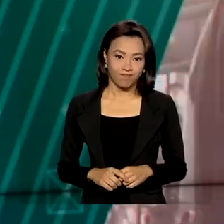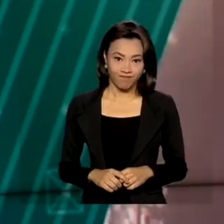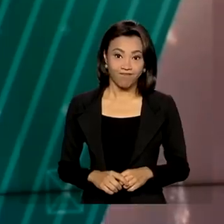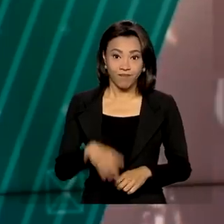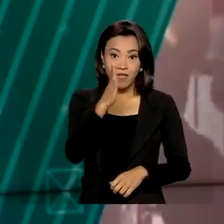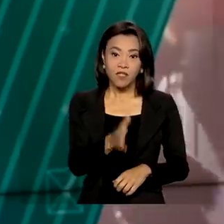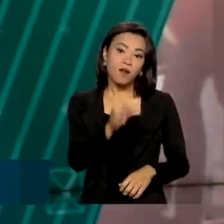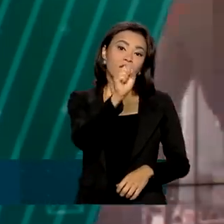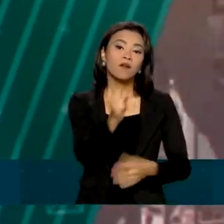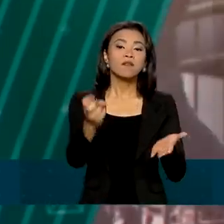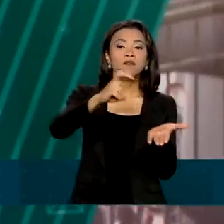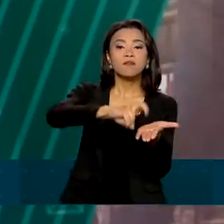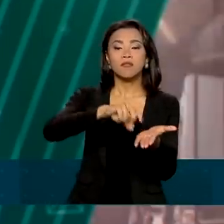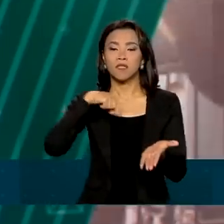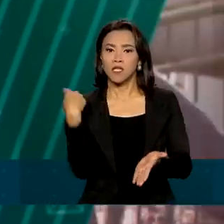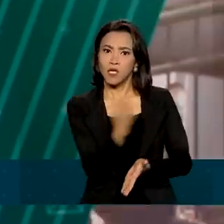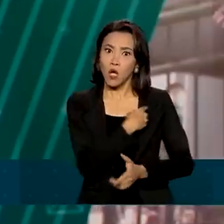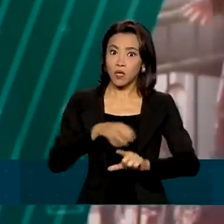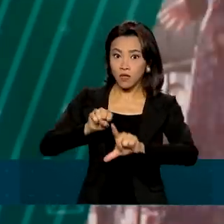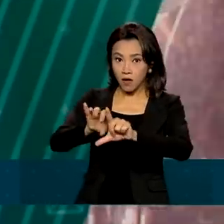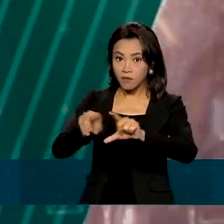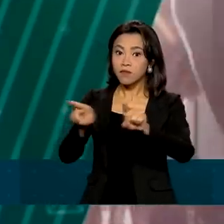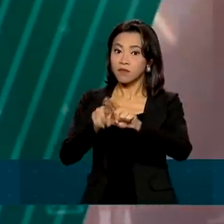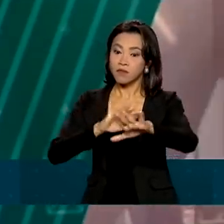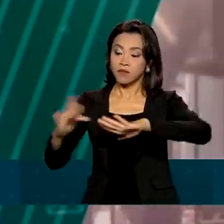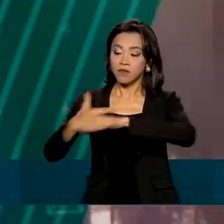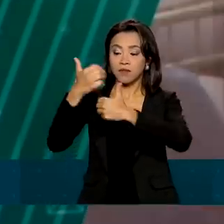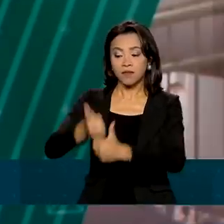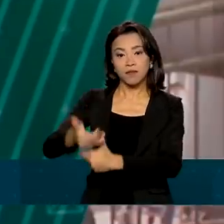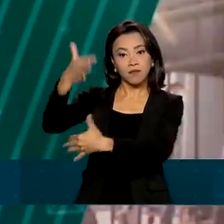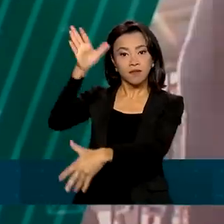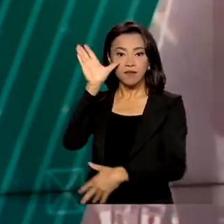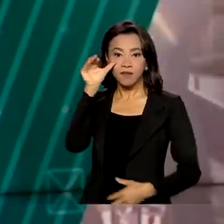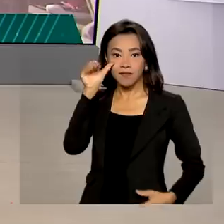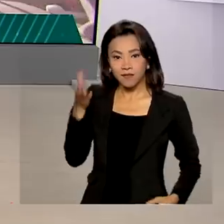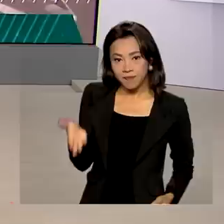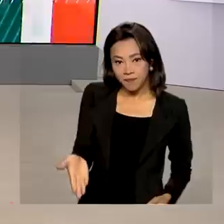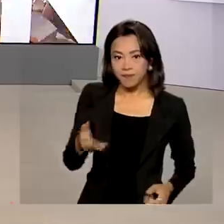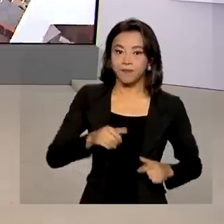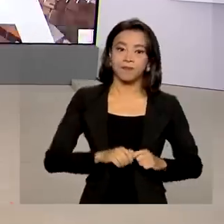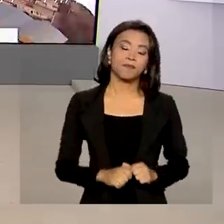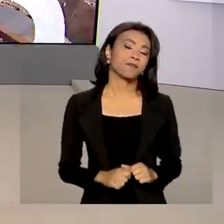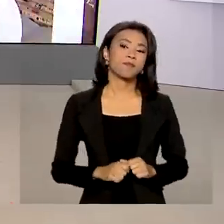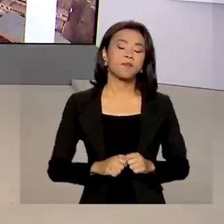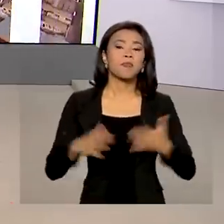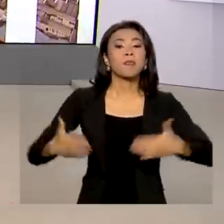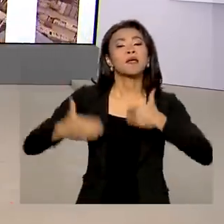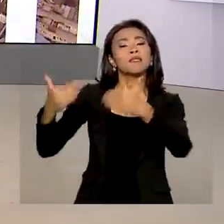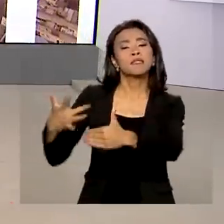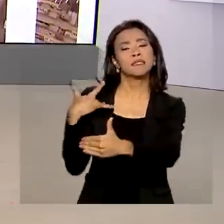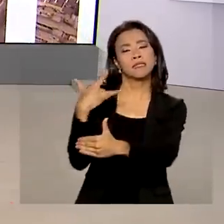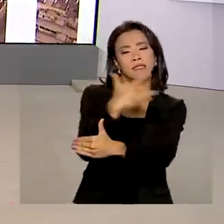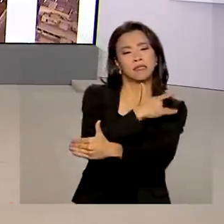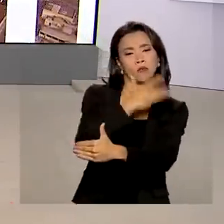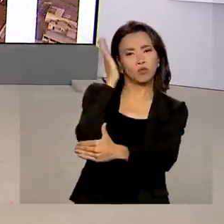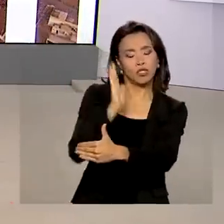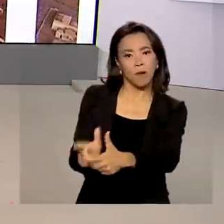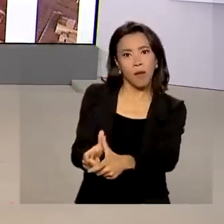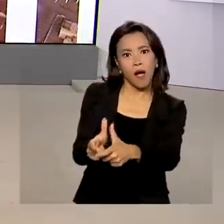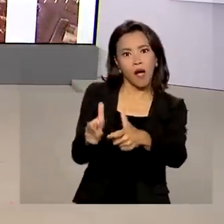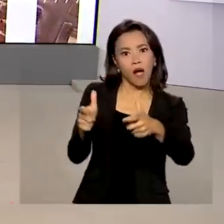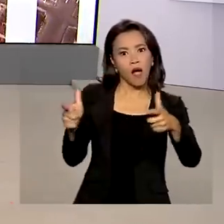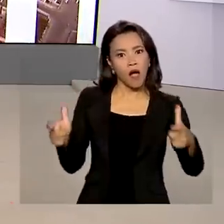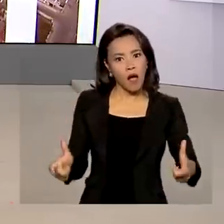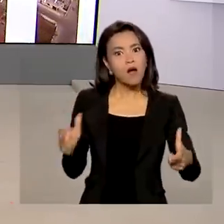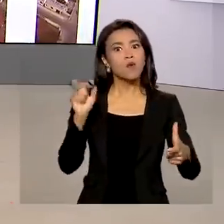8 horas da manhã, estamos ao vivo também pelas redes sociais. O Ministério da Saúde ampliou a segunda